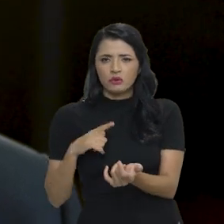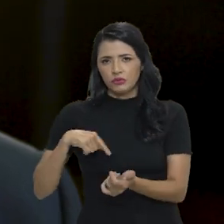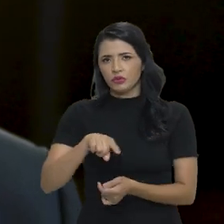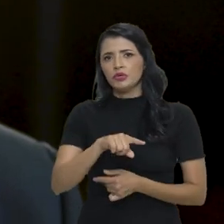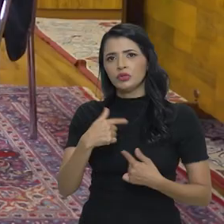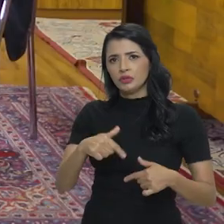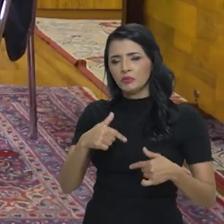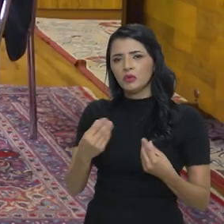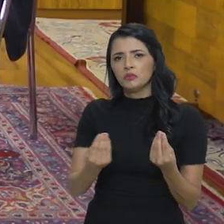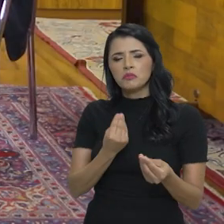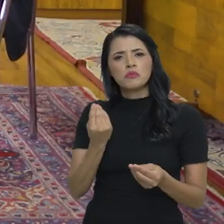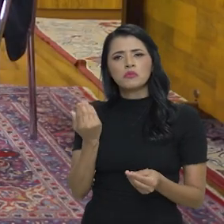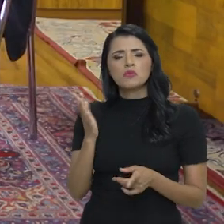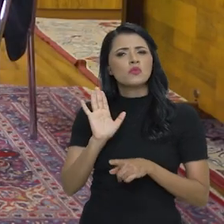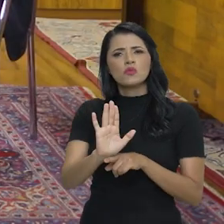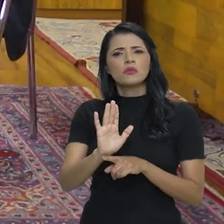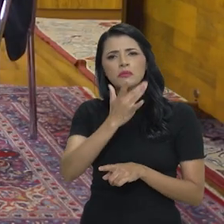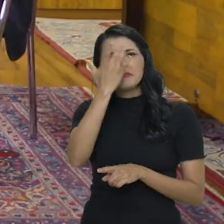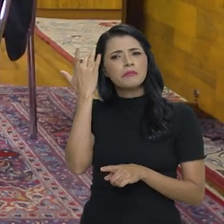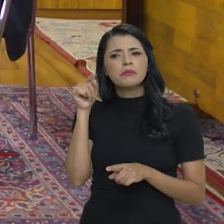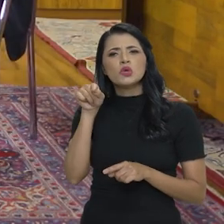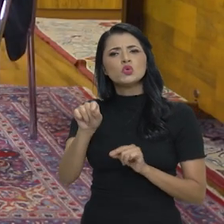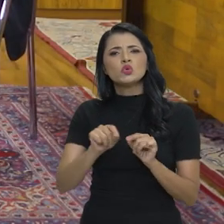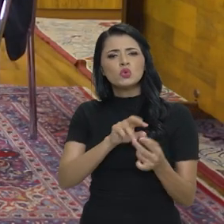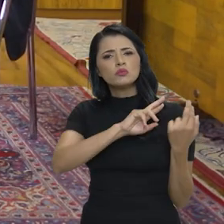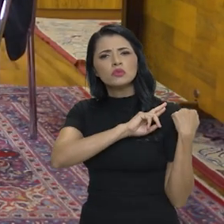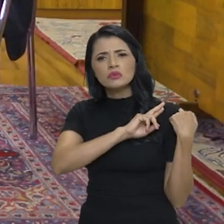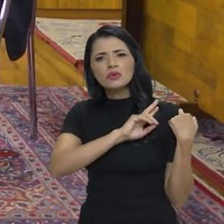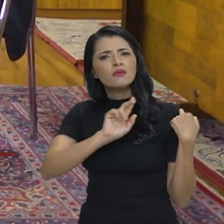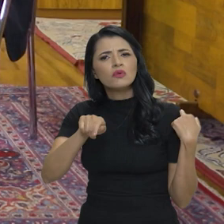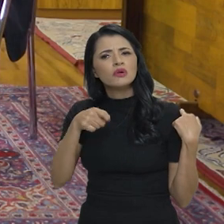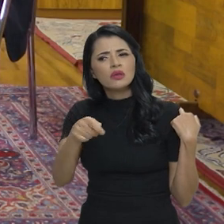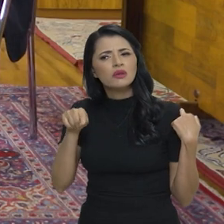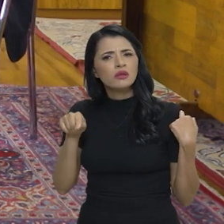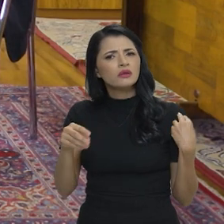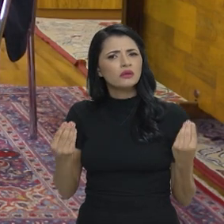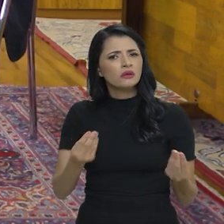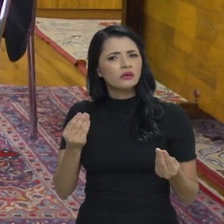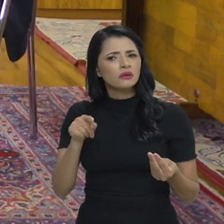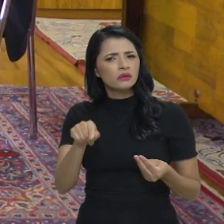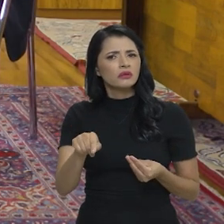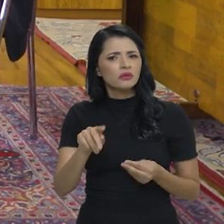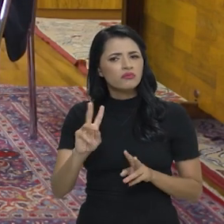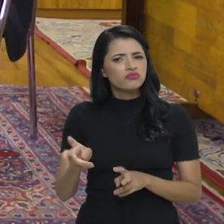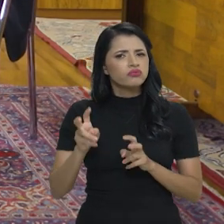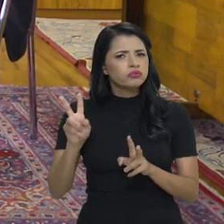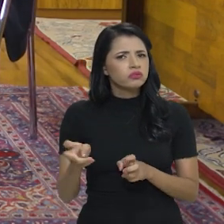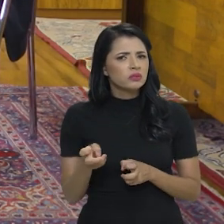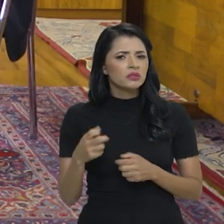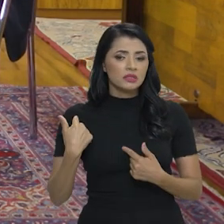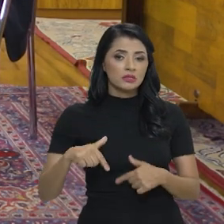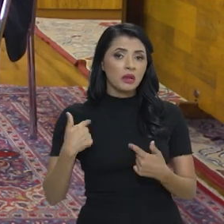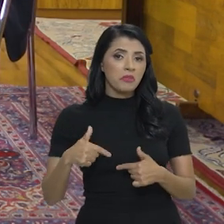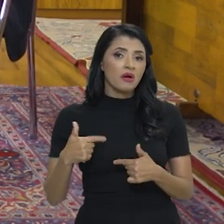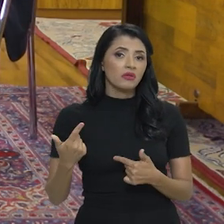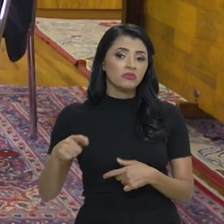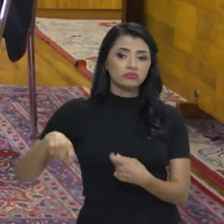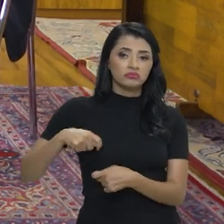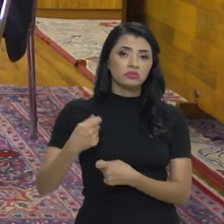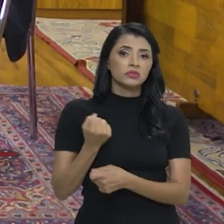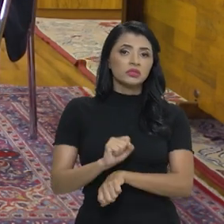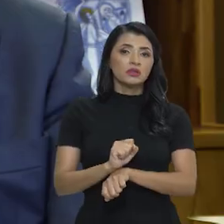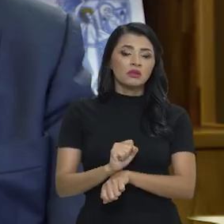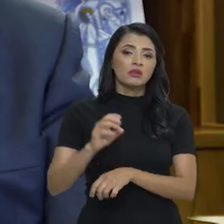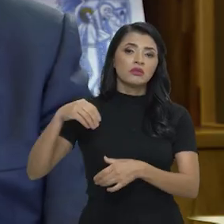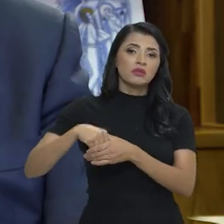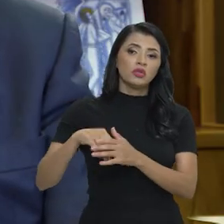mostrar quem é o responsável, quem é o beneficiário de um trabalho análogo